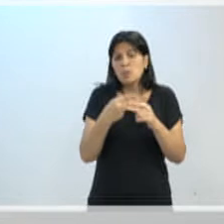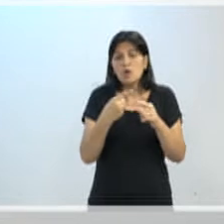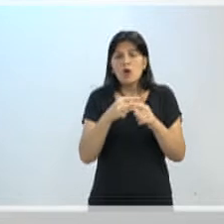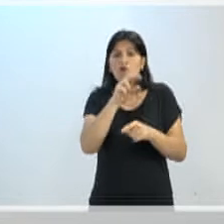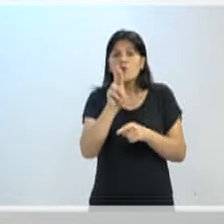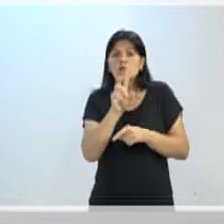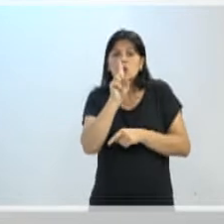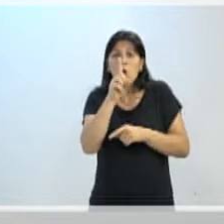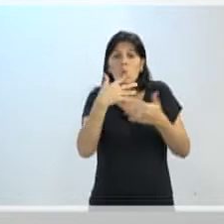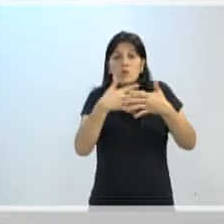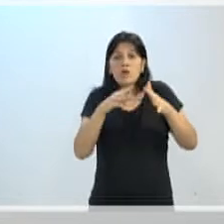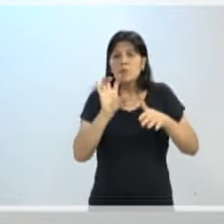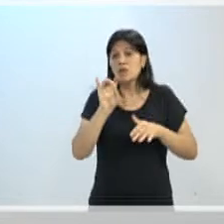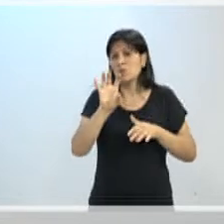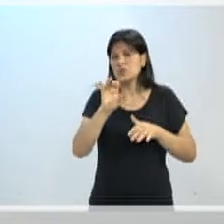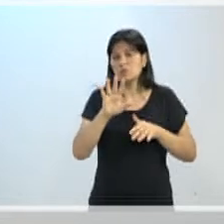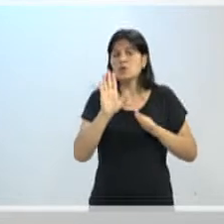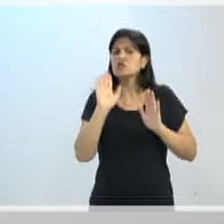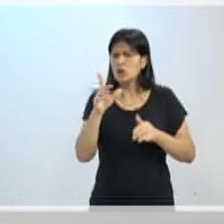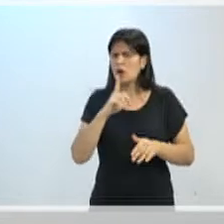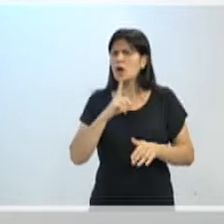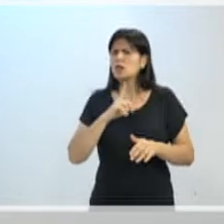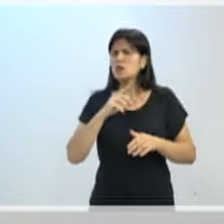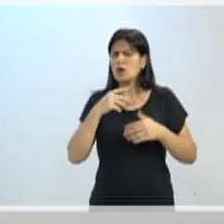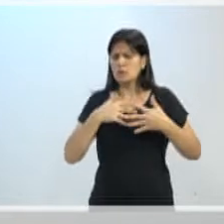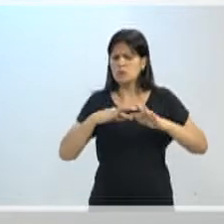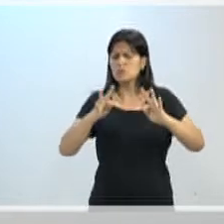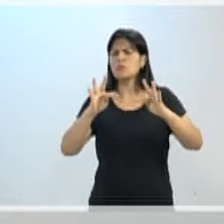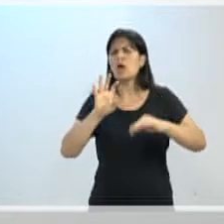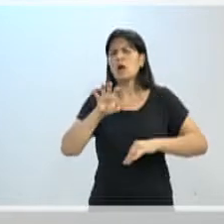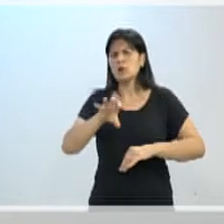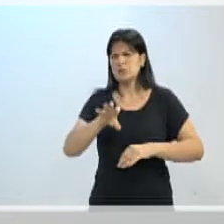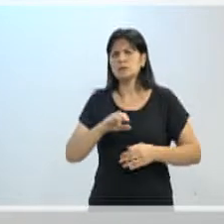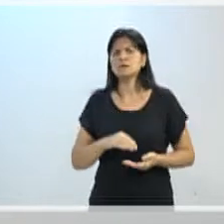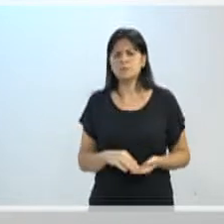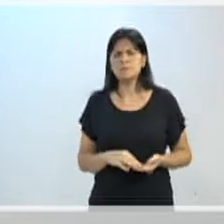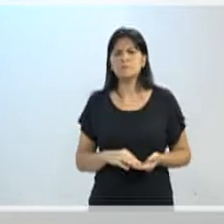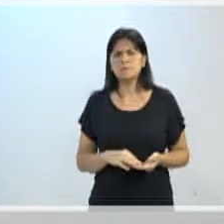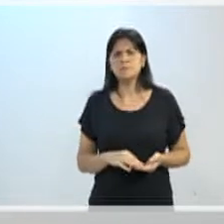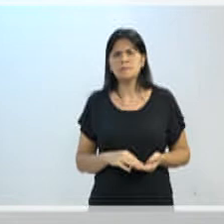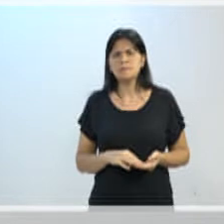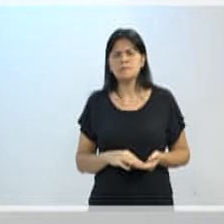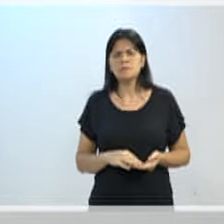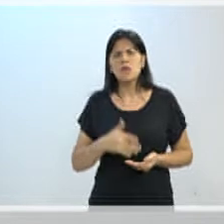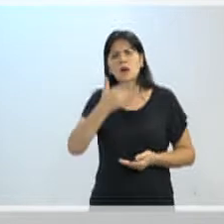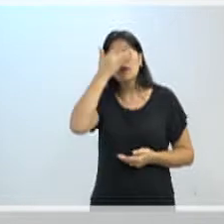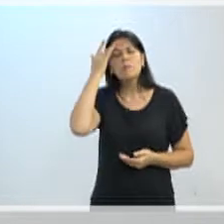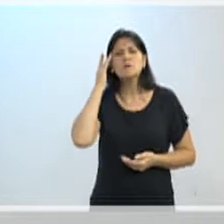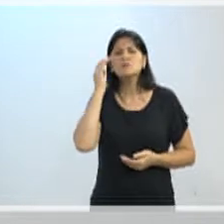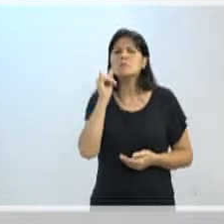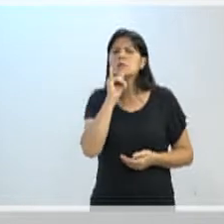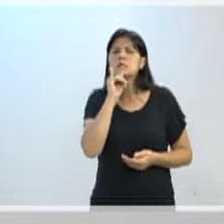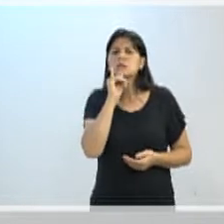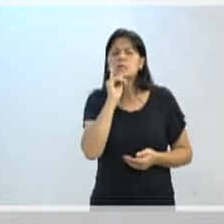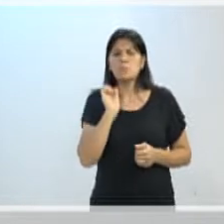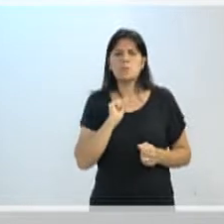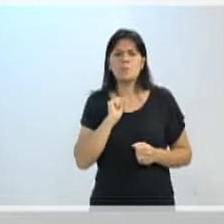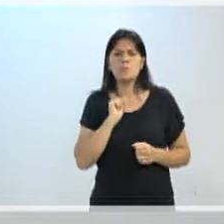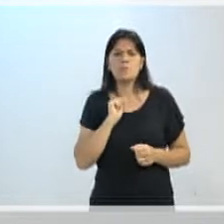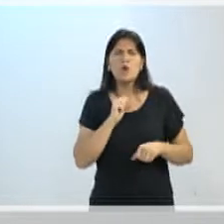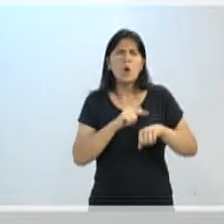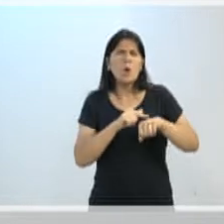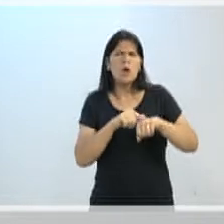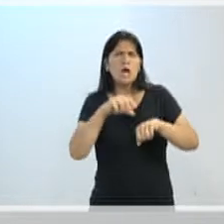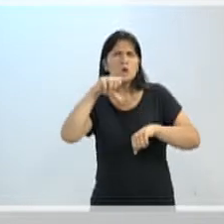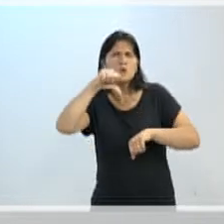existe tecnologia para isso. Por que o pessoal que trabalha fora do horário do pico, por exemplo, das nove